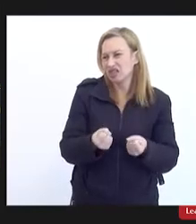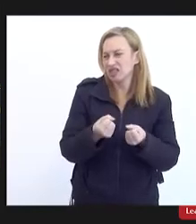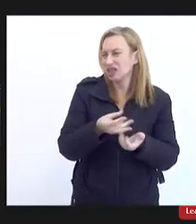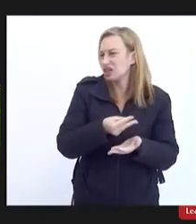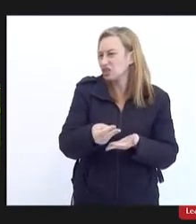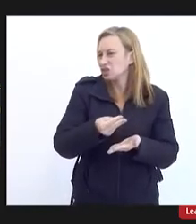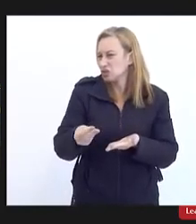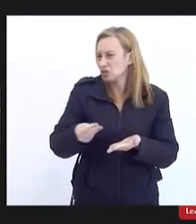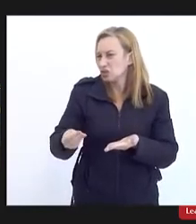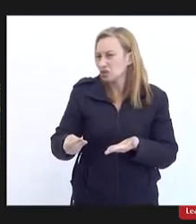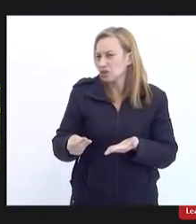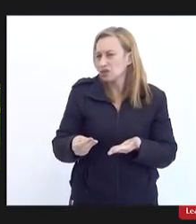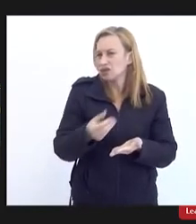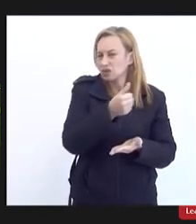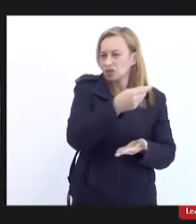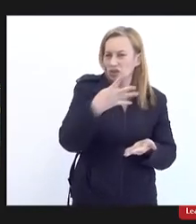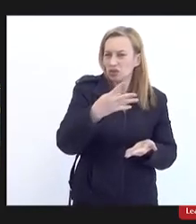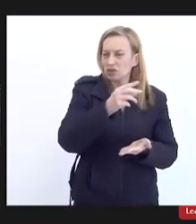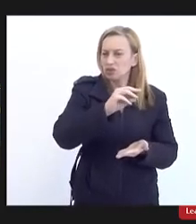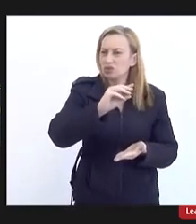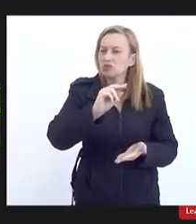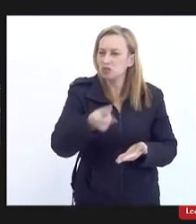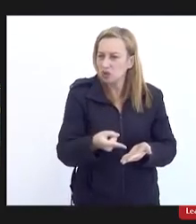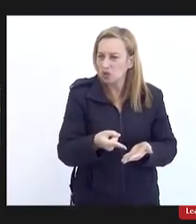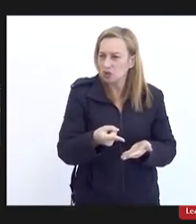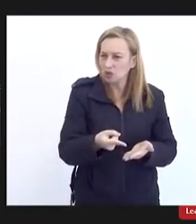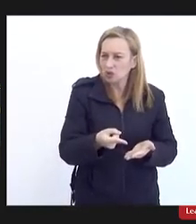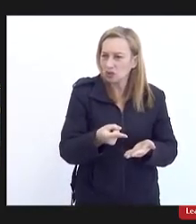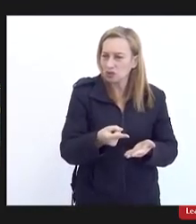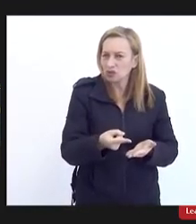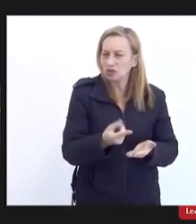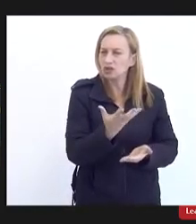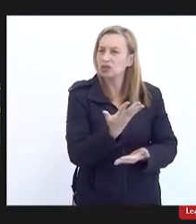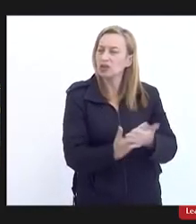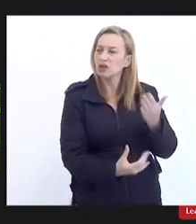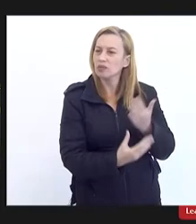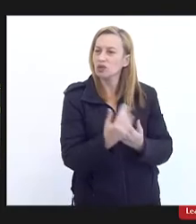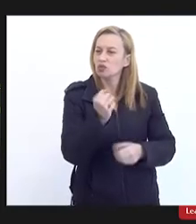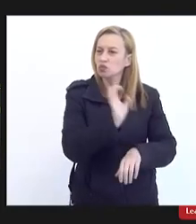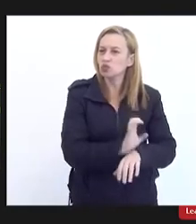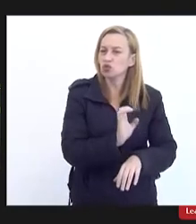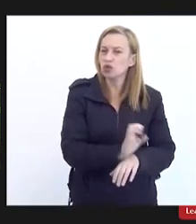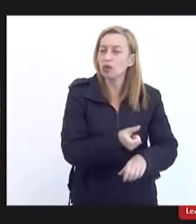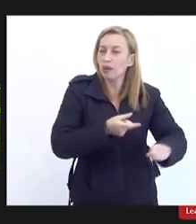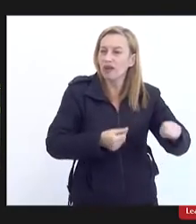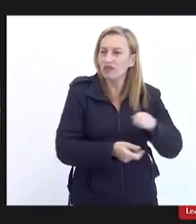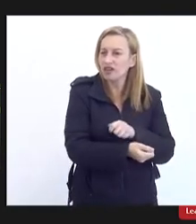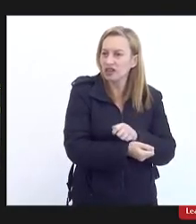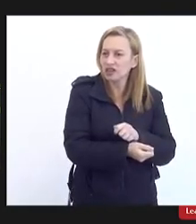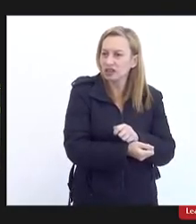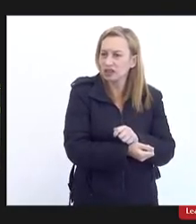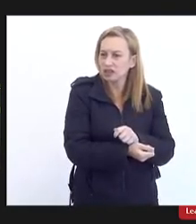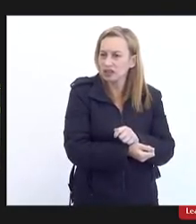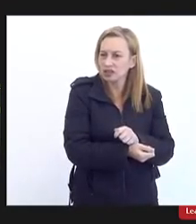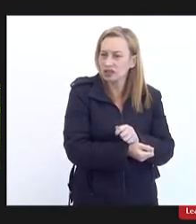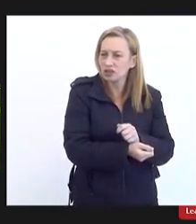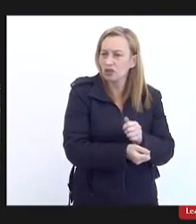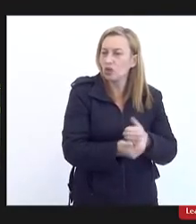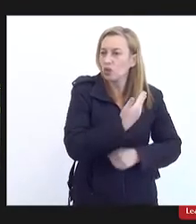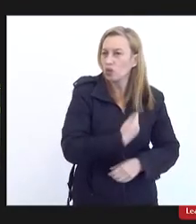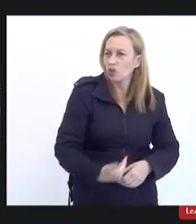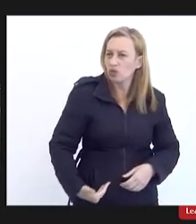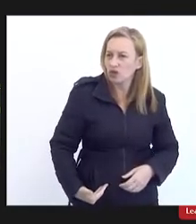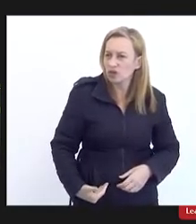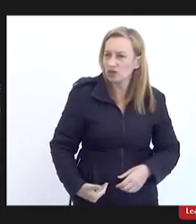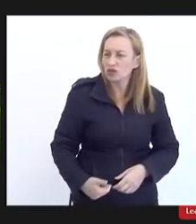dos 14 bilhões que o BNDES está botando na mão do governo do Estado para financiar a campanha de um governador